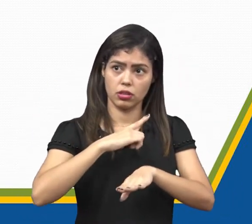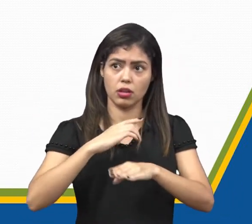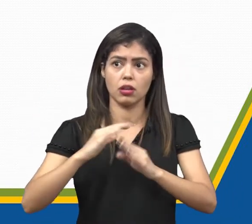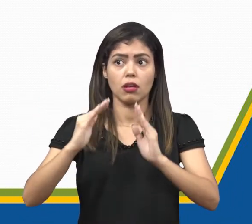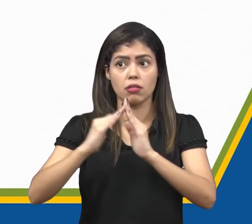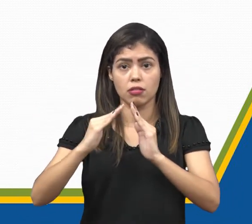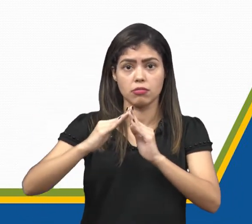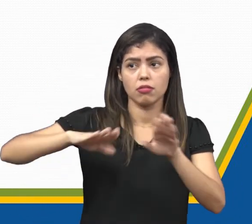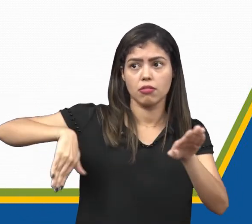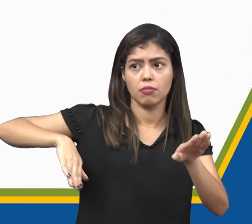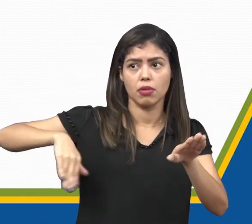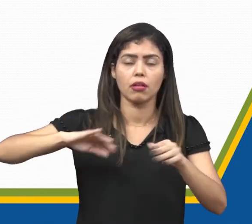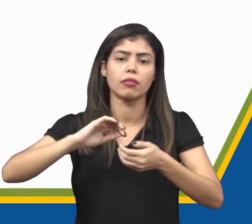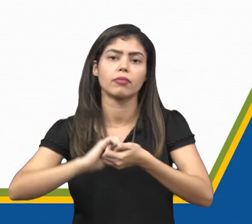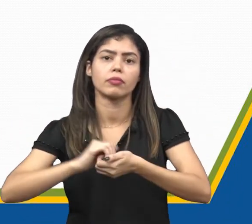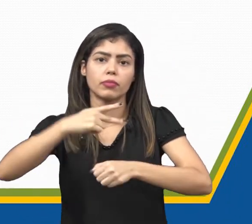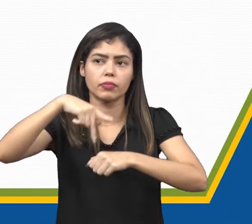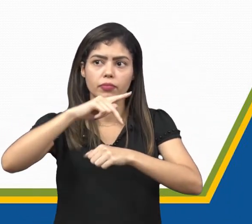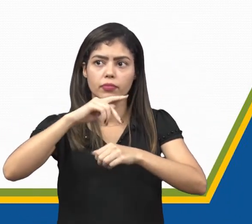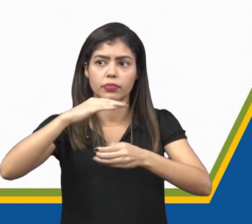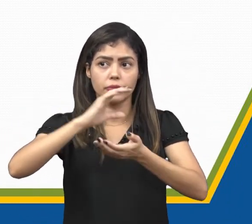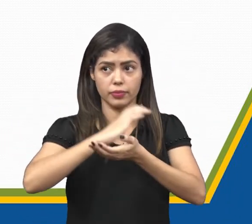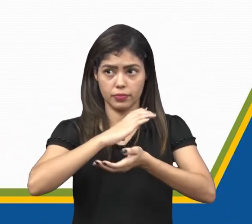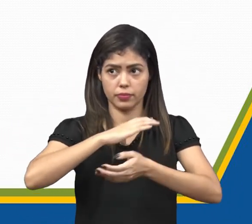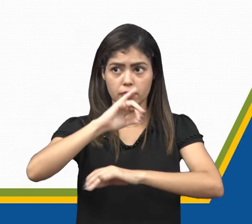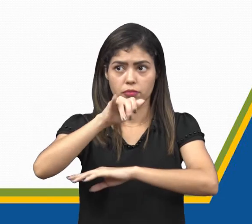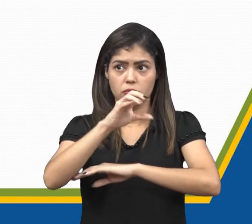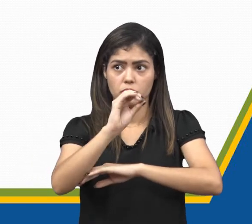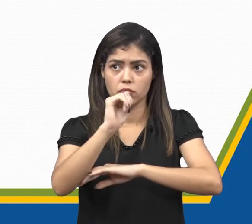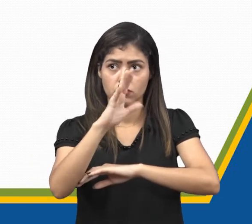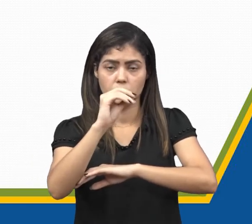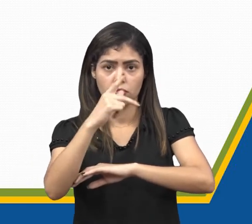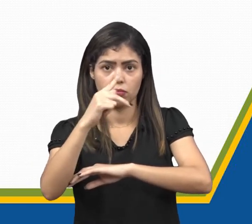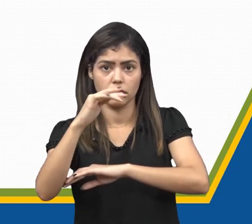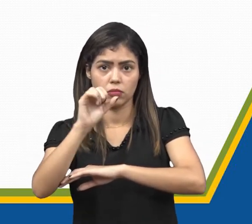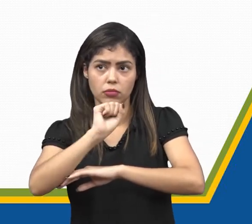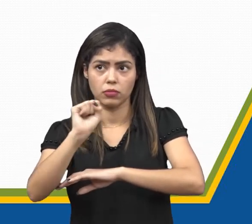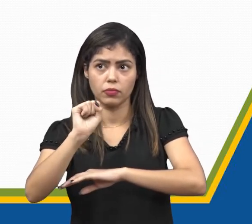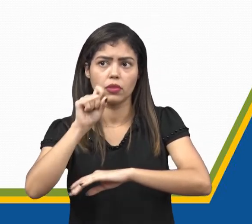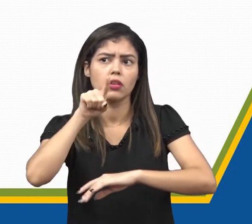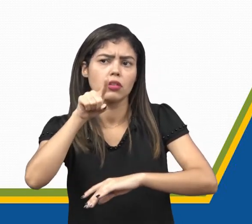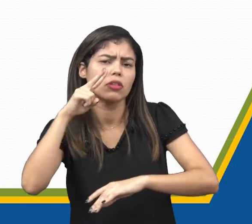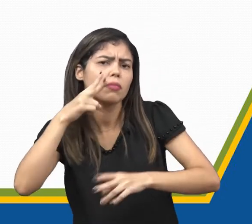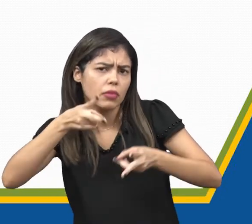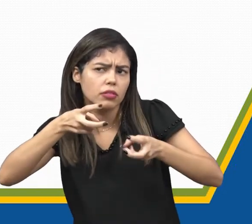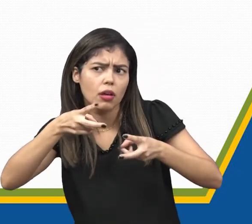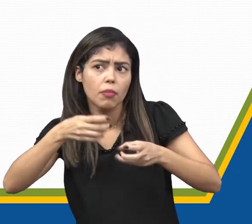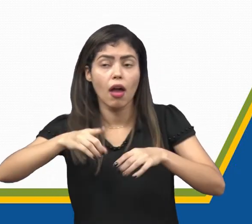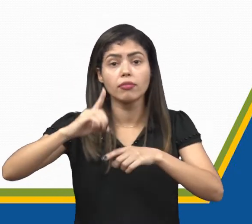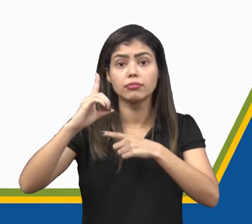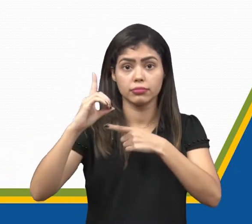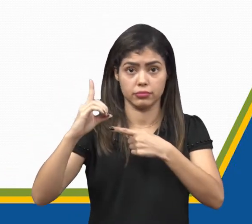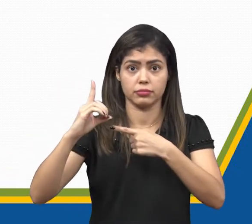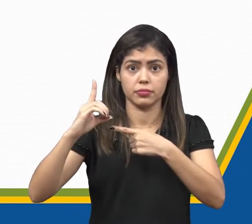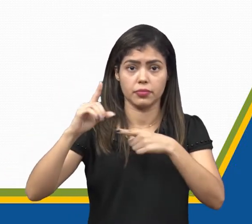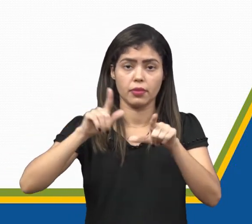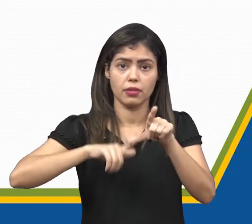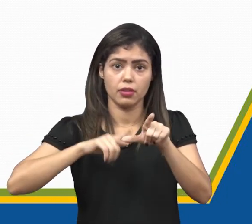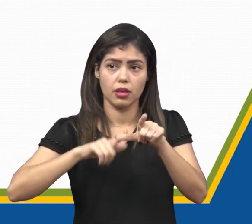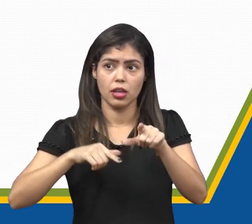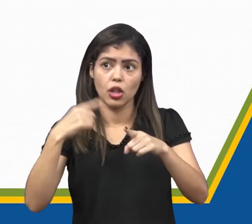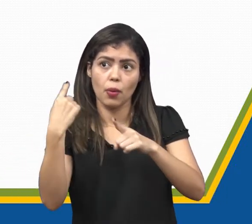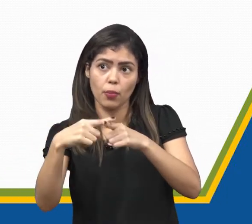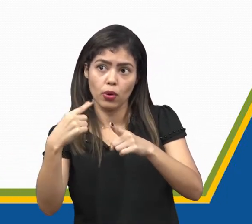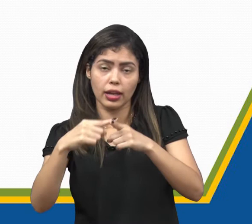Se você prestou atenção na aula, certamente você marcou a opção D. Eles têm uma casa na praia em João Pessoa.